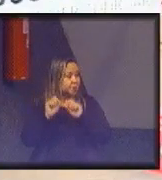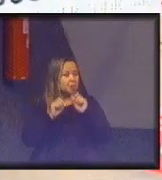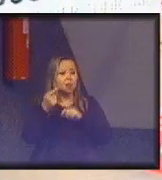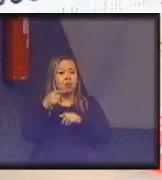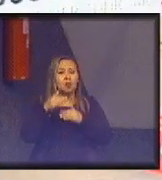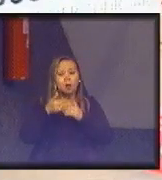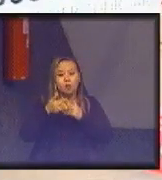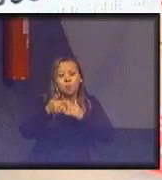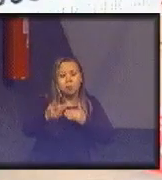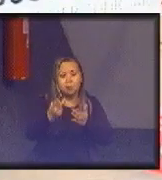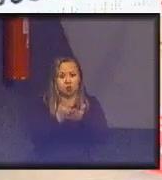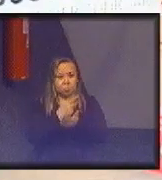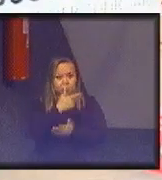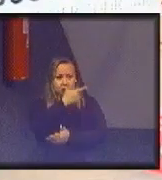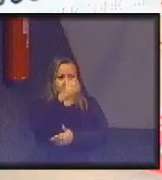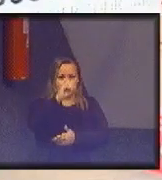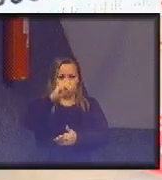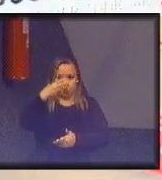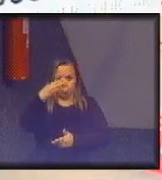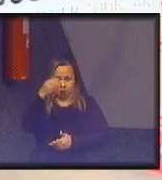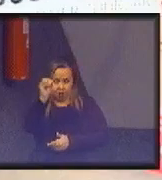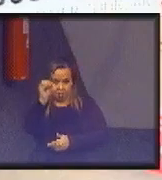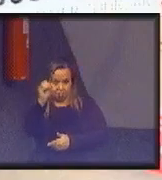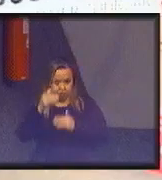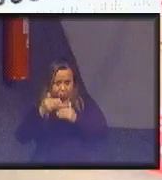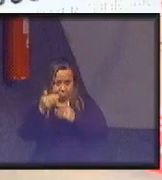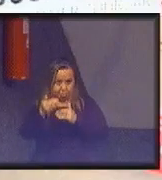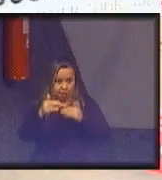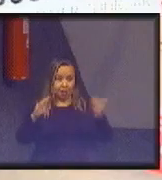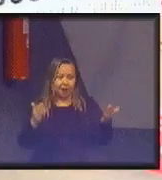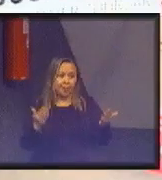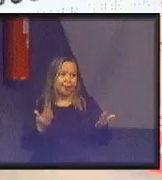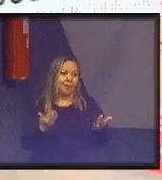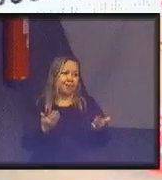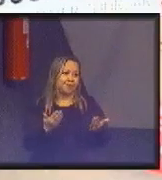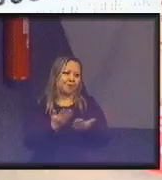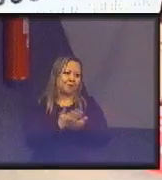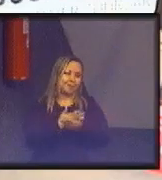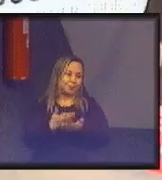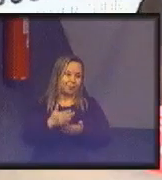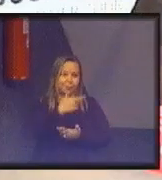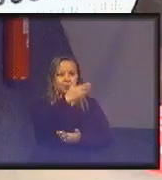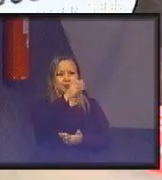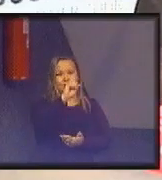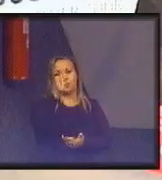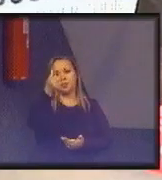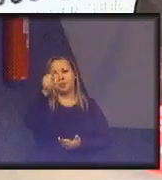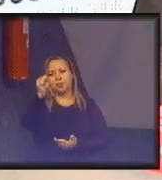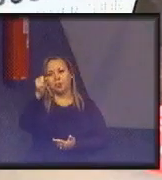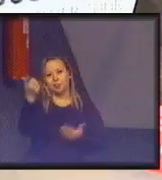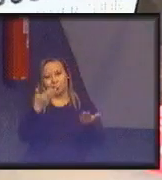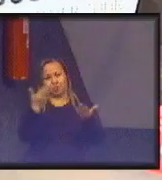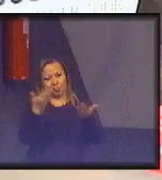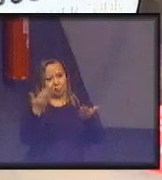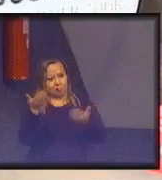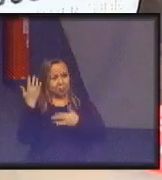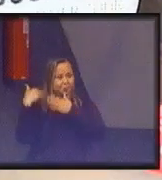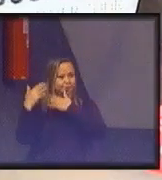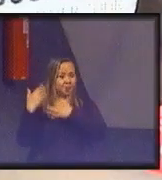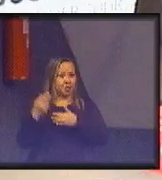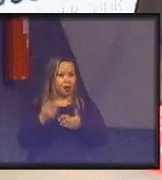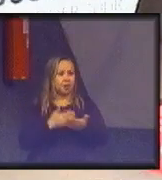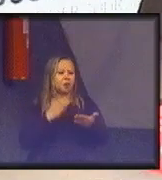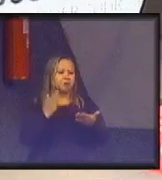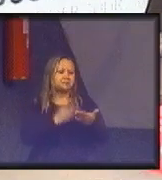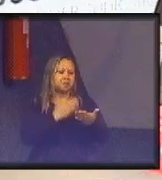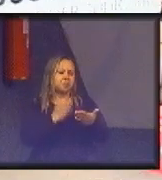começar a acontecer em 2030, começou a acontecer em 2018. Se você pegar a revista